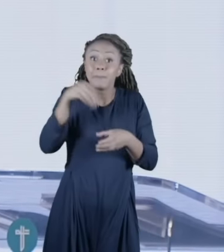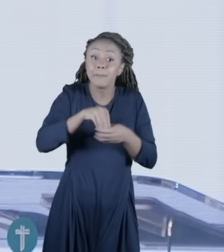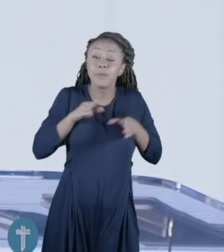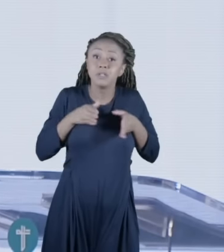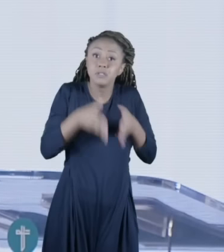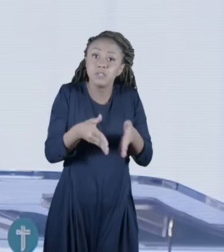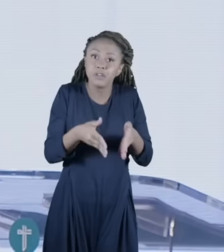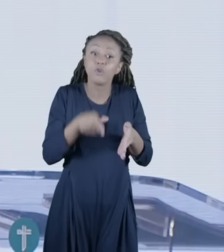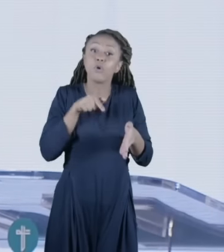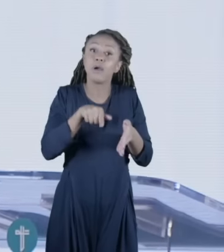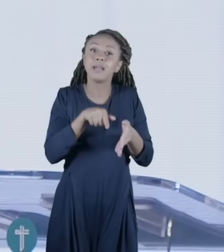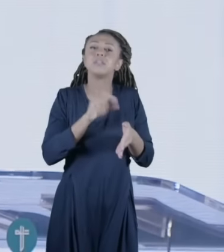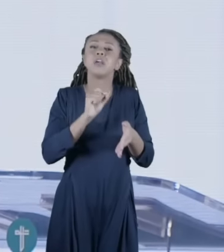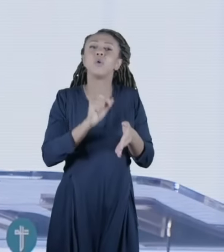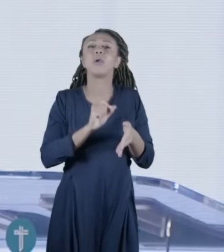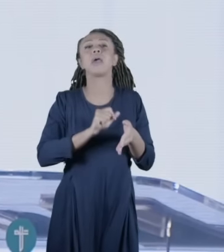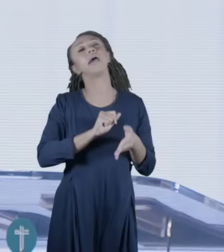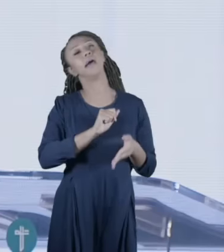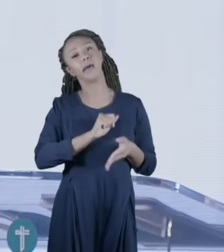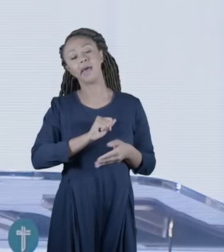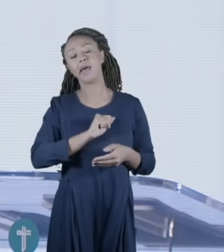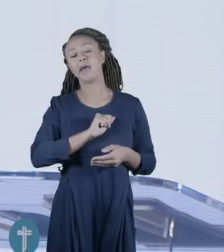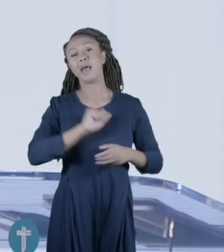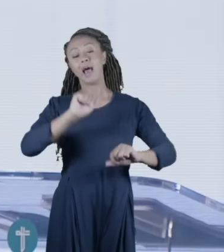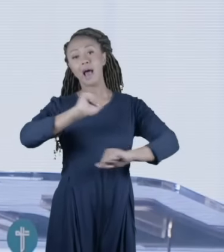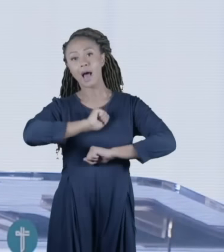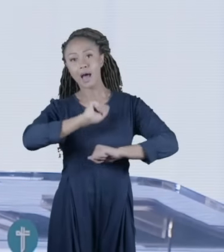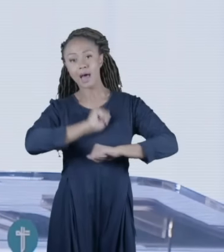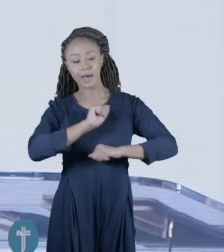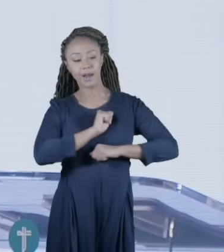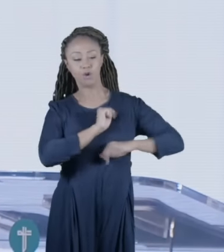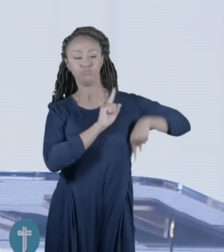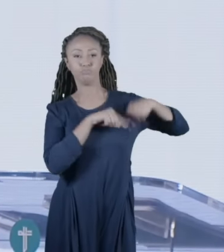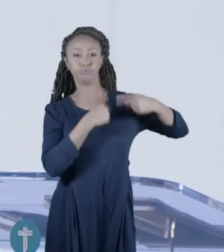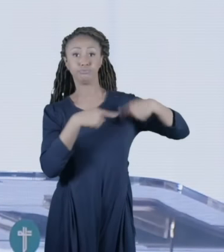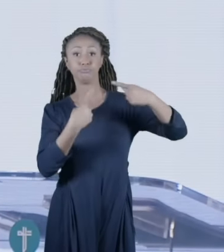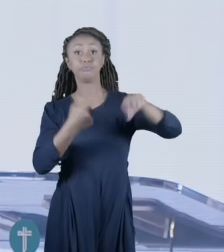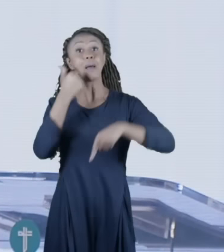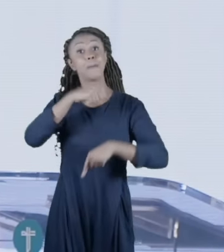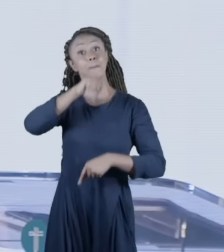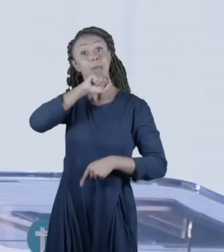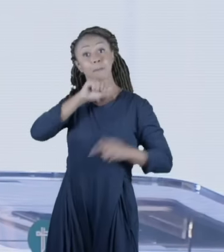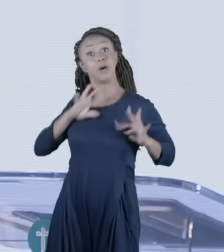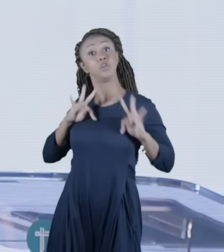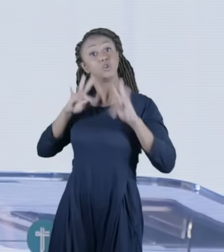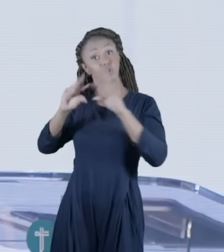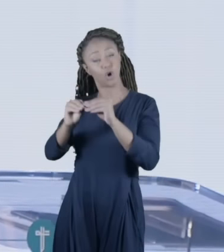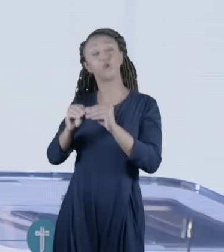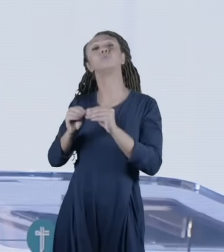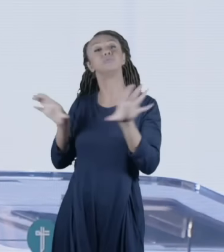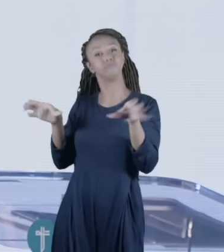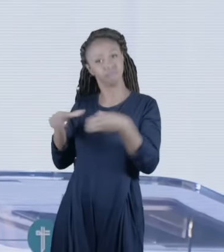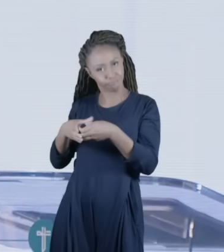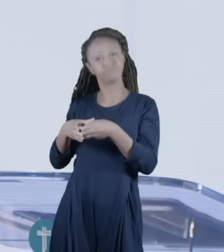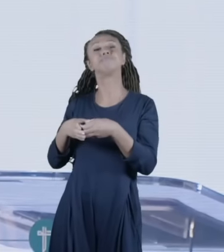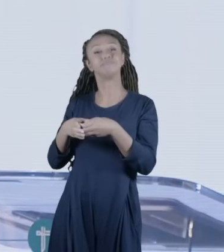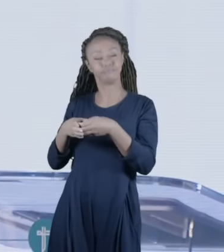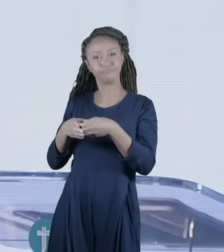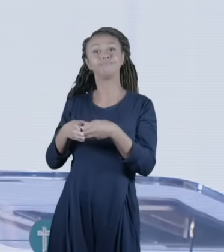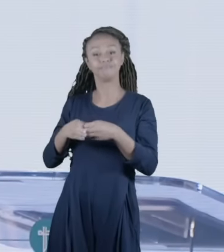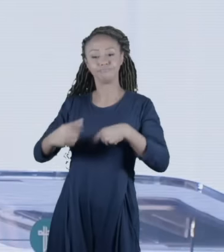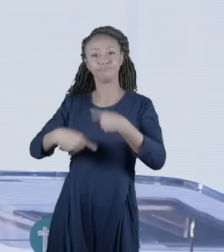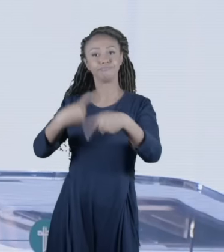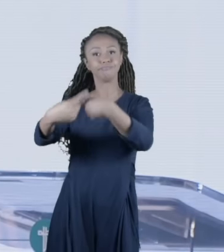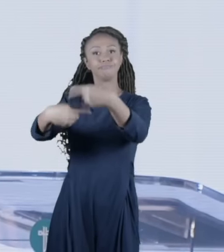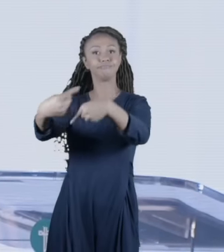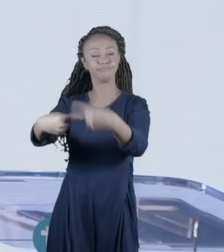família são os descendentes de Arão que são os sacerdotes. A propósito, a minha mãe, do lado todo da minha mãe são Coen. Do lado da minha mãe todos são uma